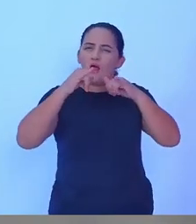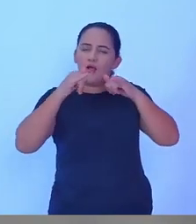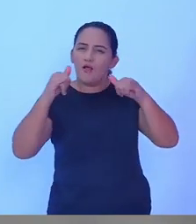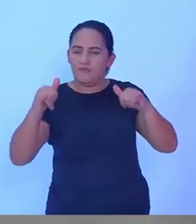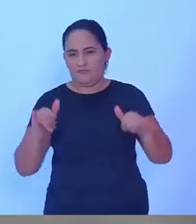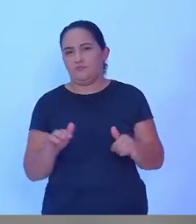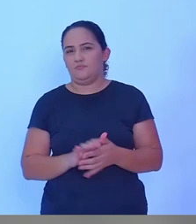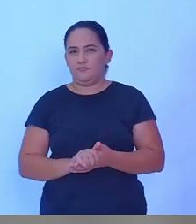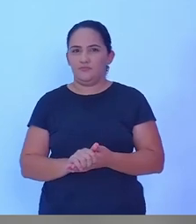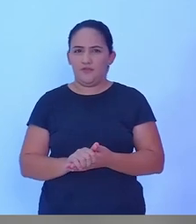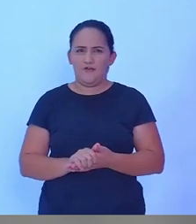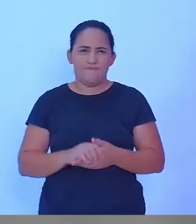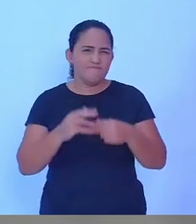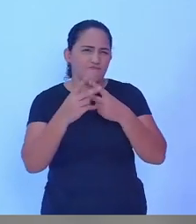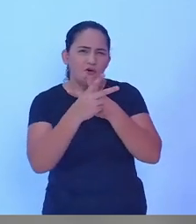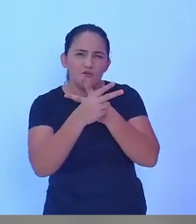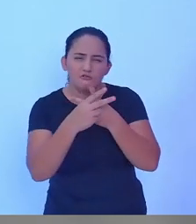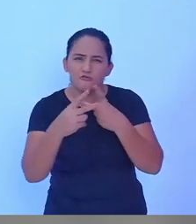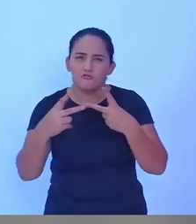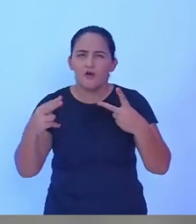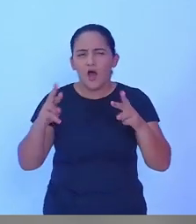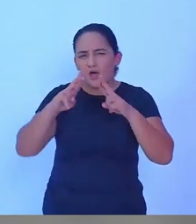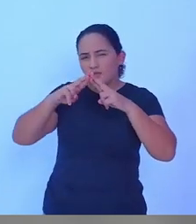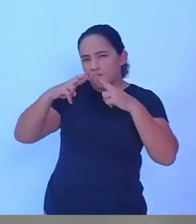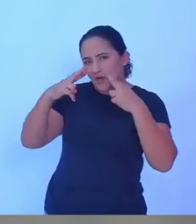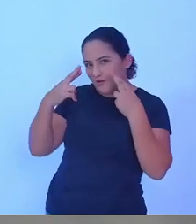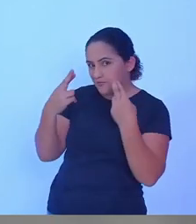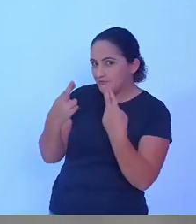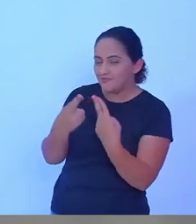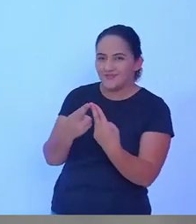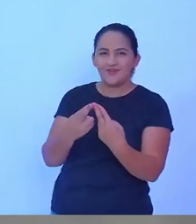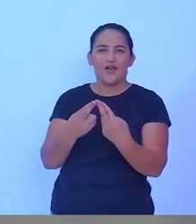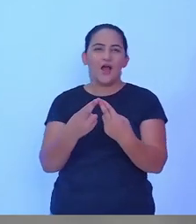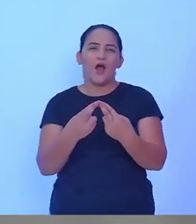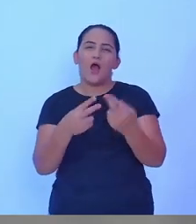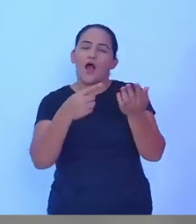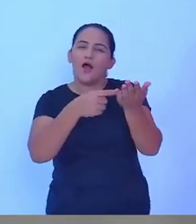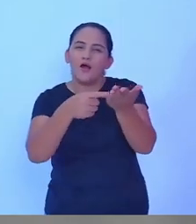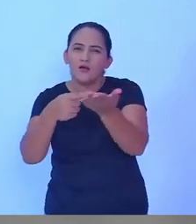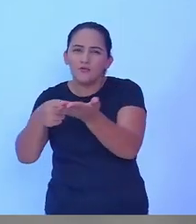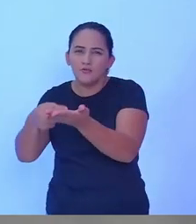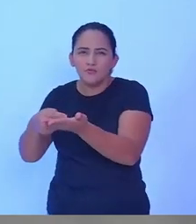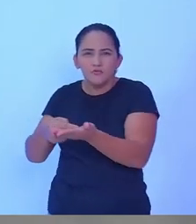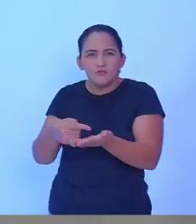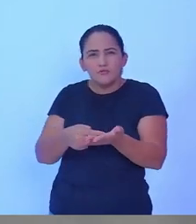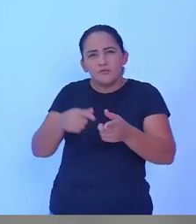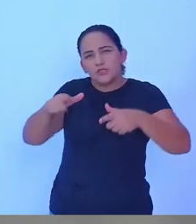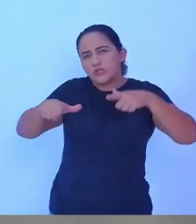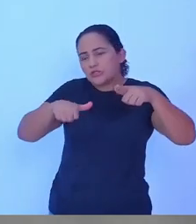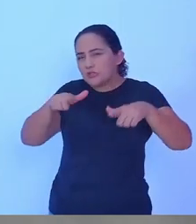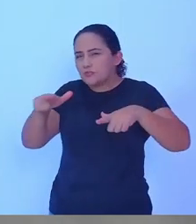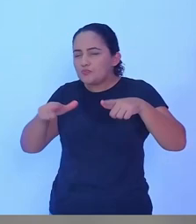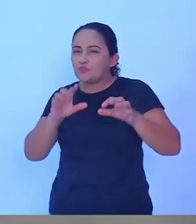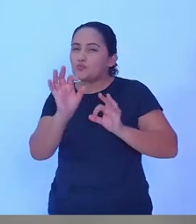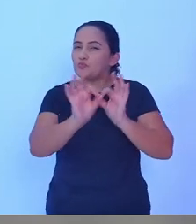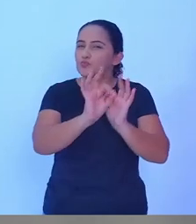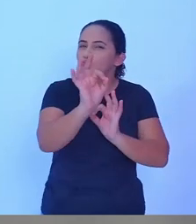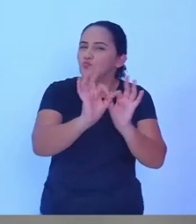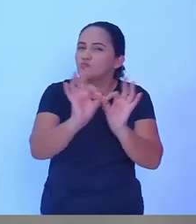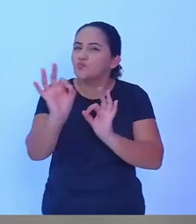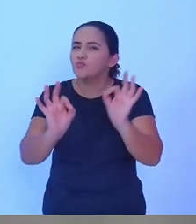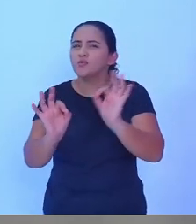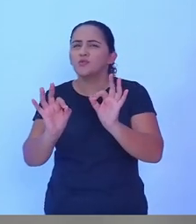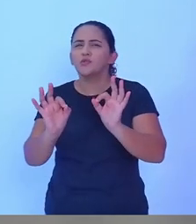Foram várias e várias reuniões, vários e vários trabalhos foram executados. Nós enviamos